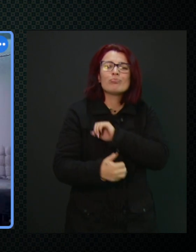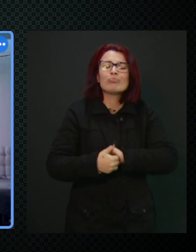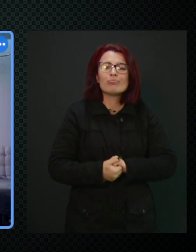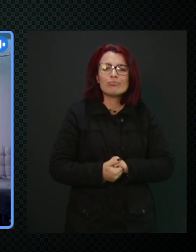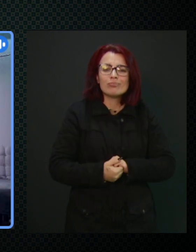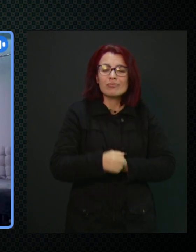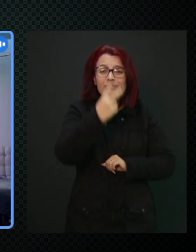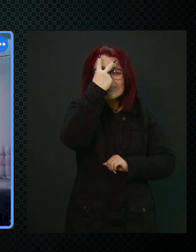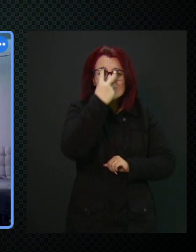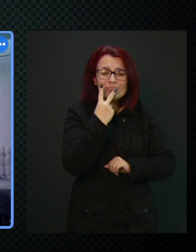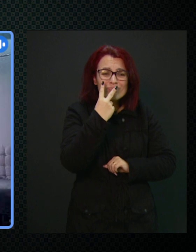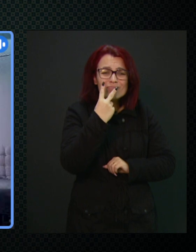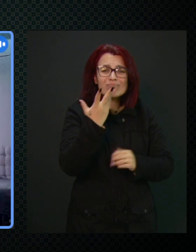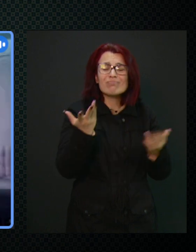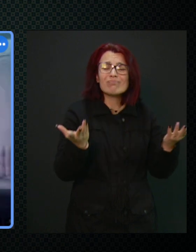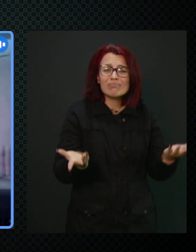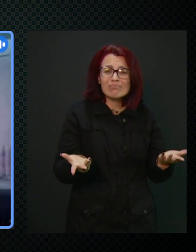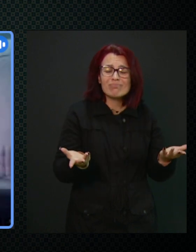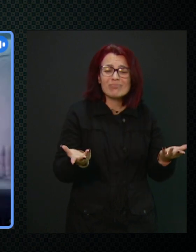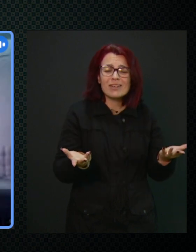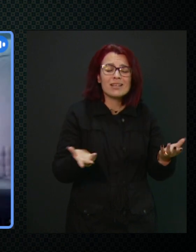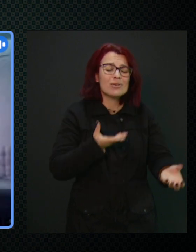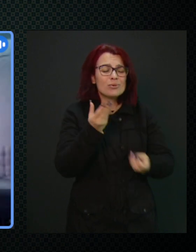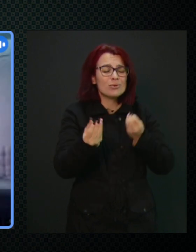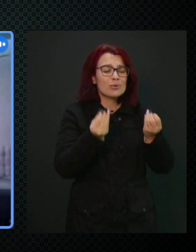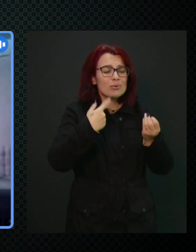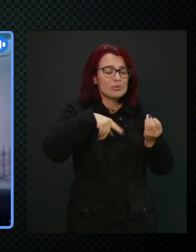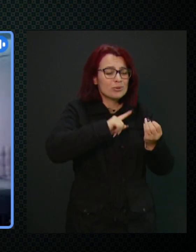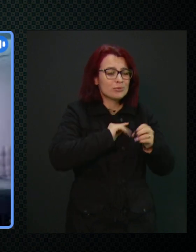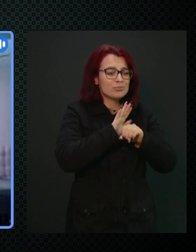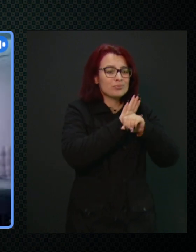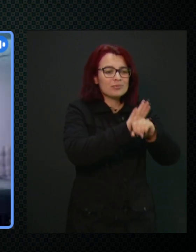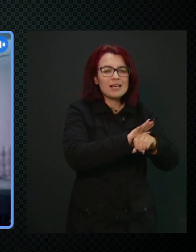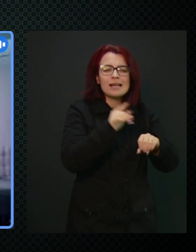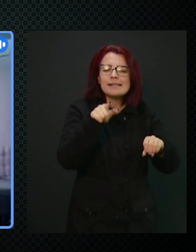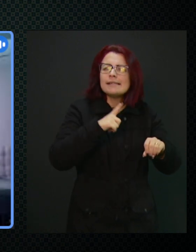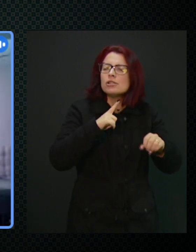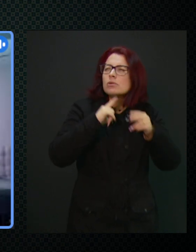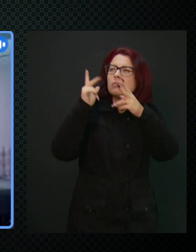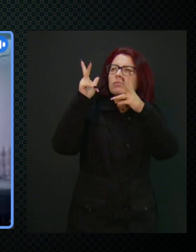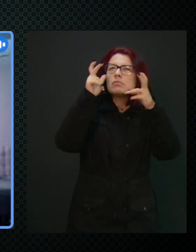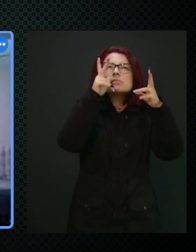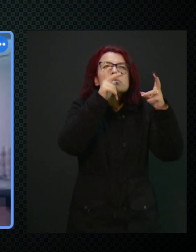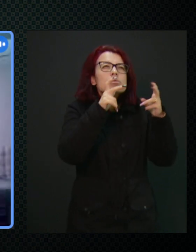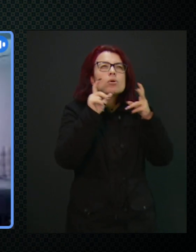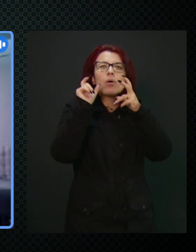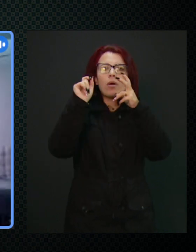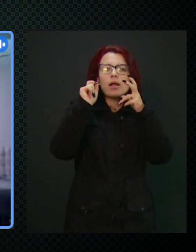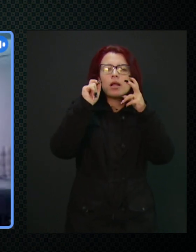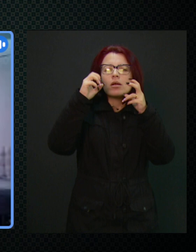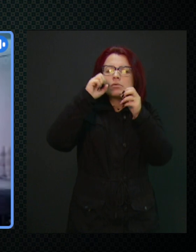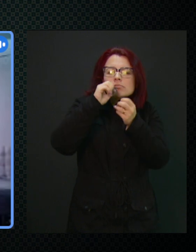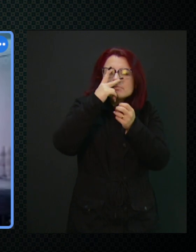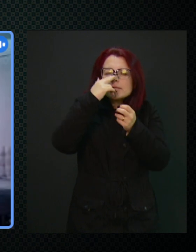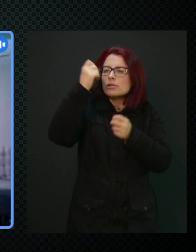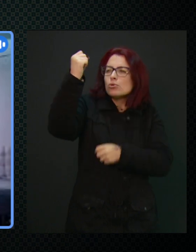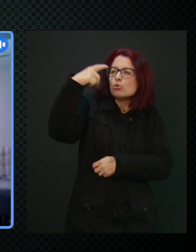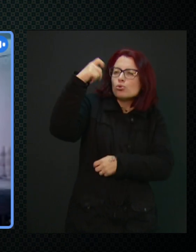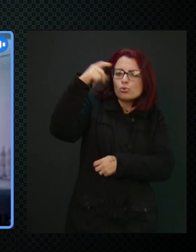visão. Apenas com uma pequena percepção luminosa, microfitalmia e também outros